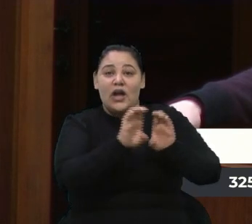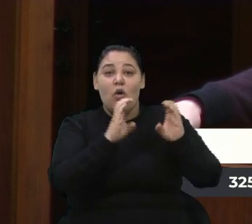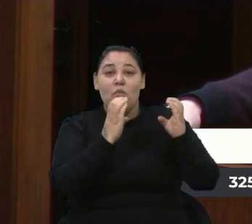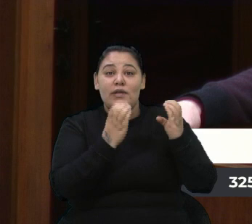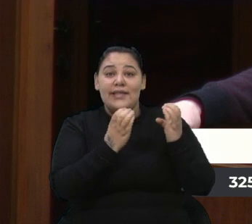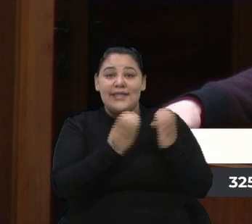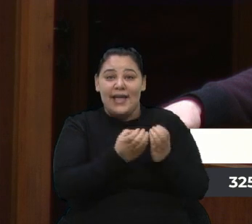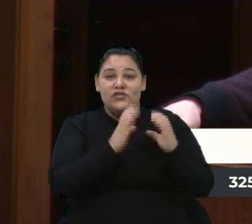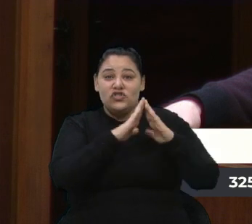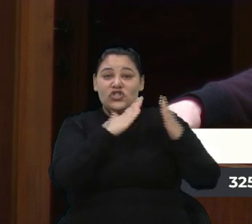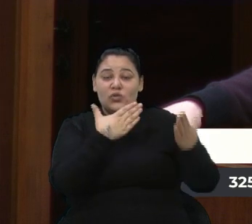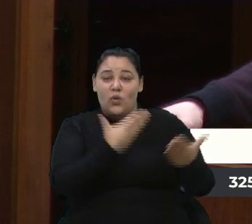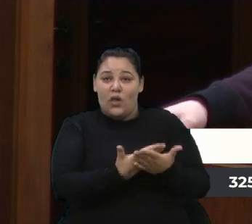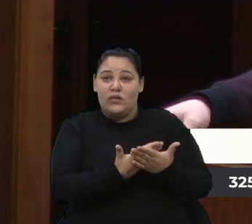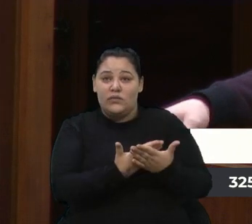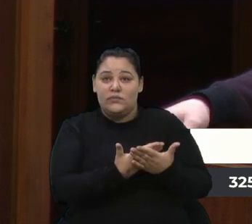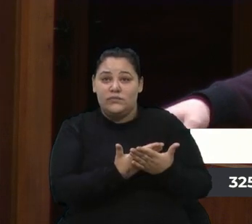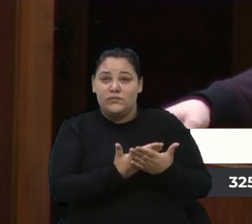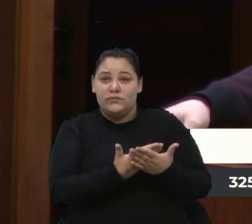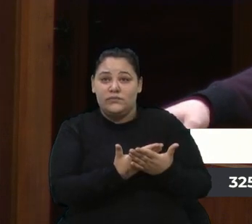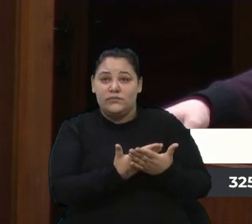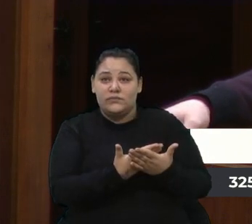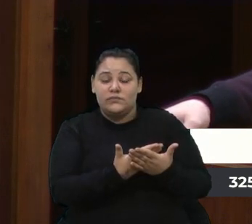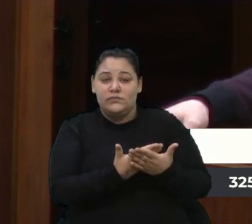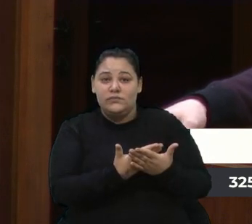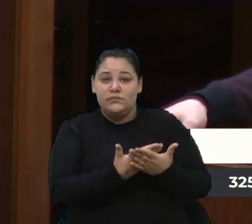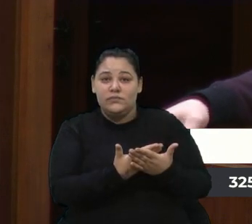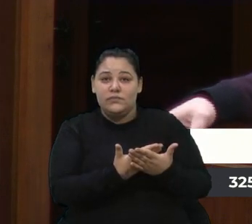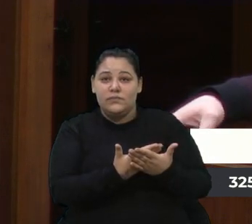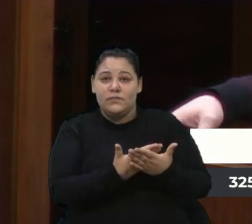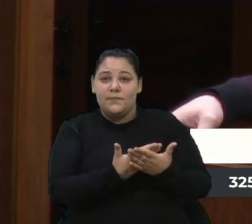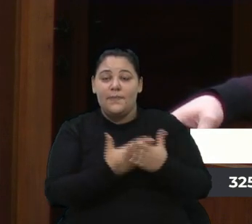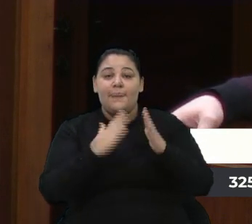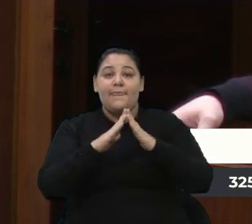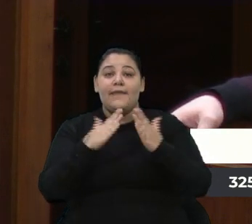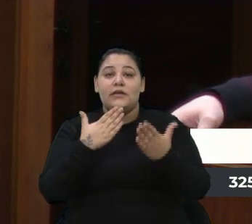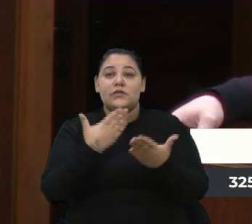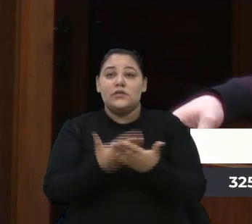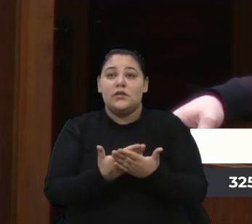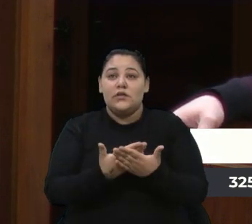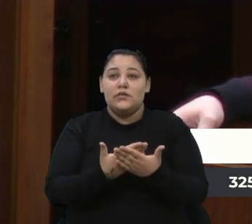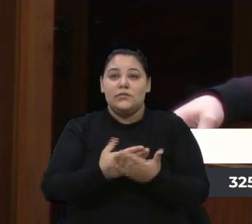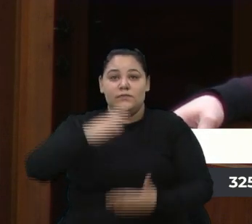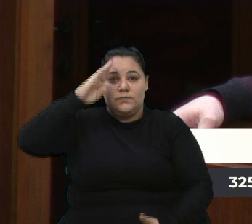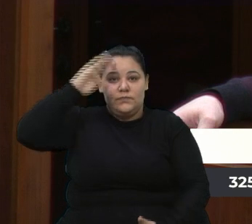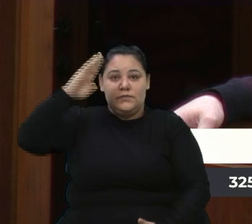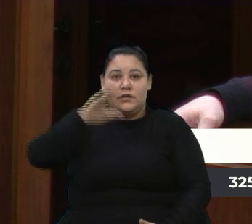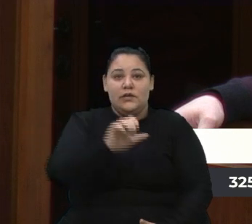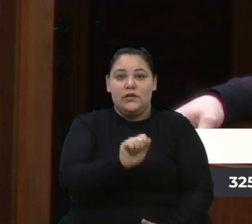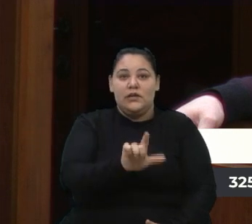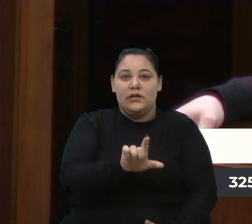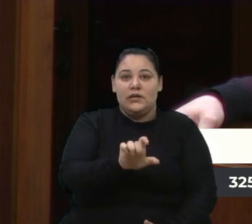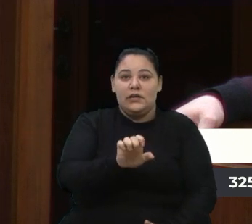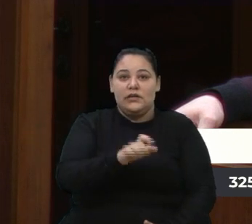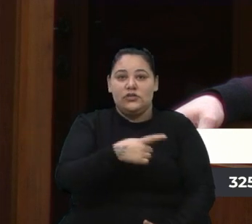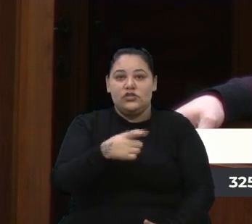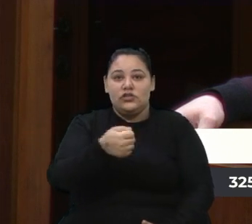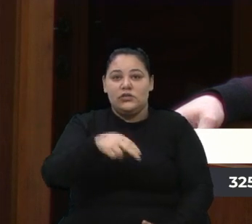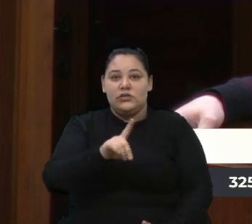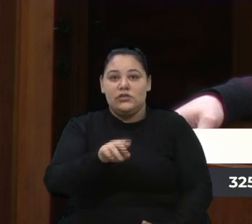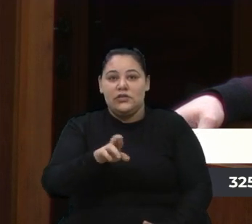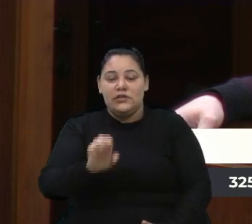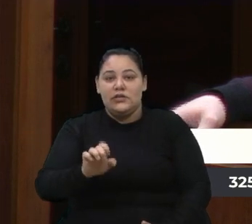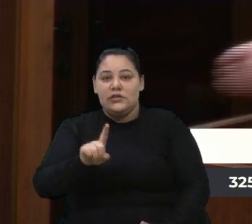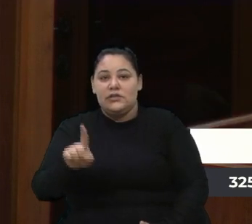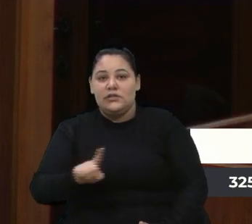do colégio, da escola cívico-militar Alexandre Zátera, aprovou